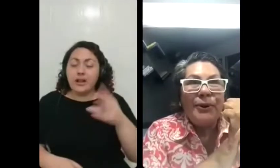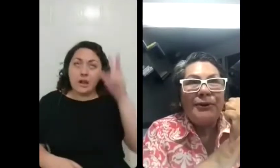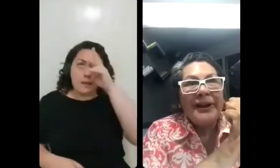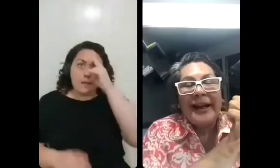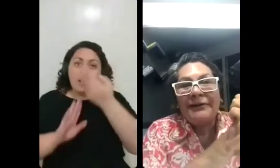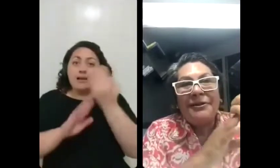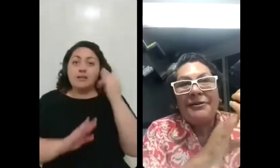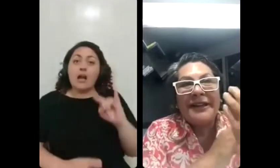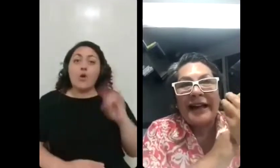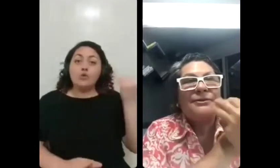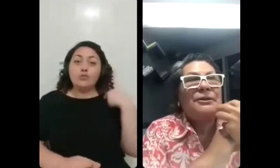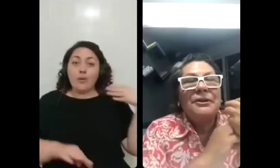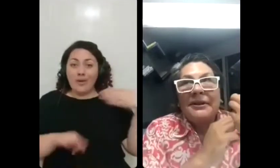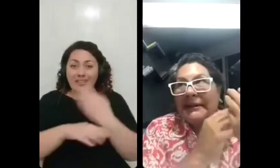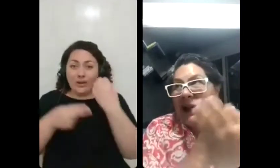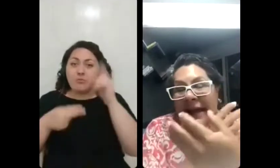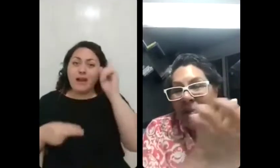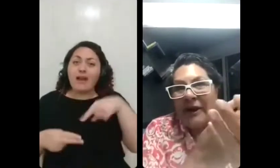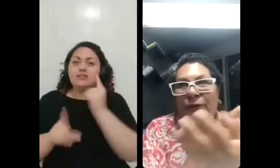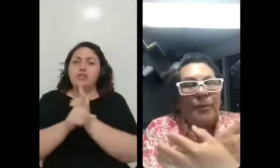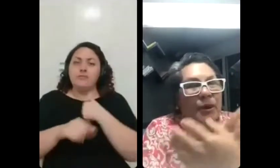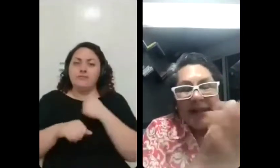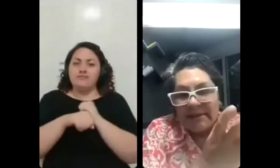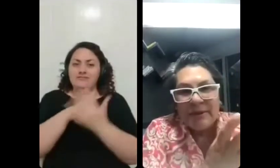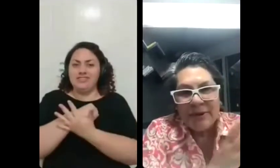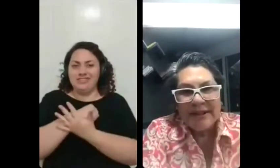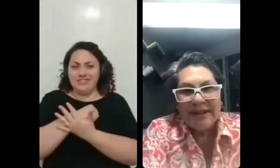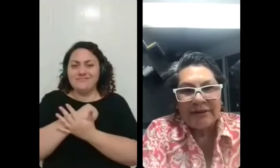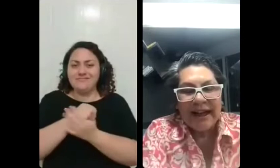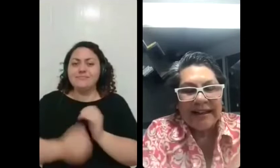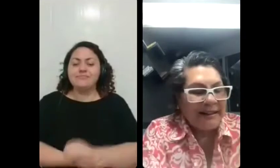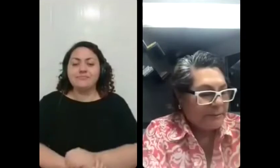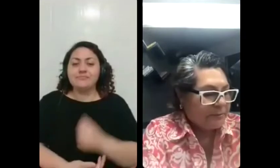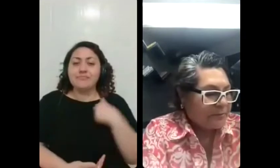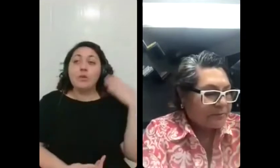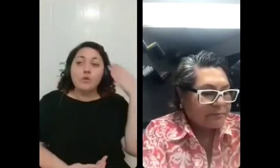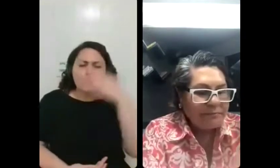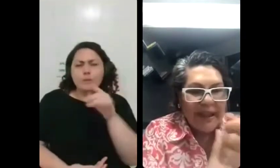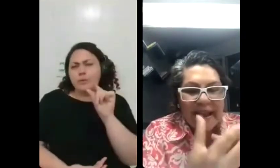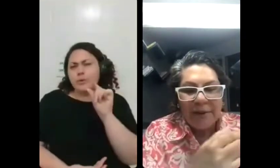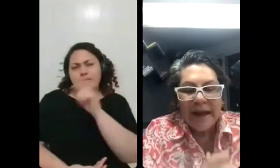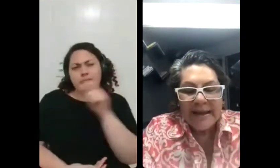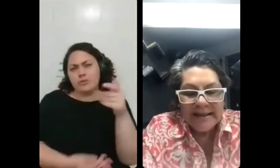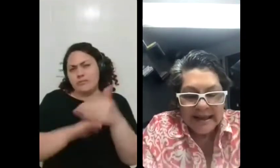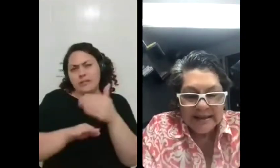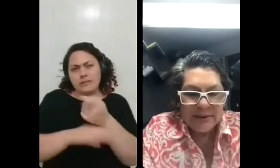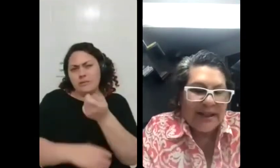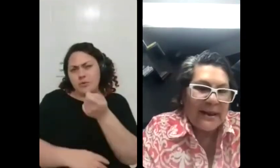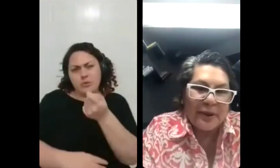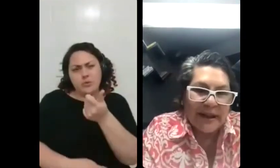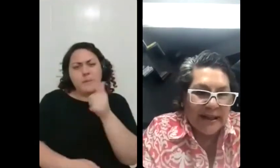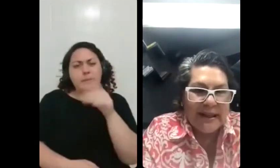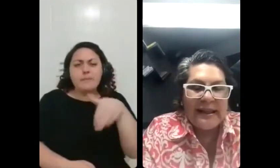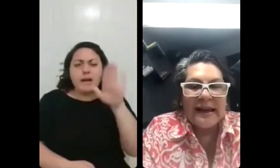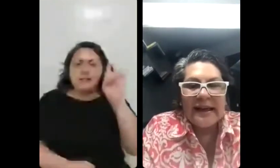foi muito legal ter encontrado na época que eu fui pouquíssimas pessoas estavam lá ainda eram mais as